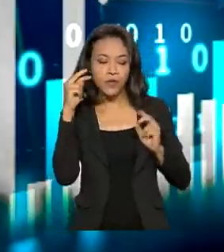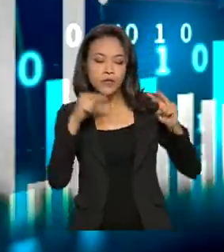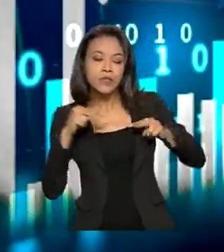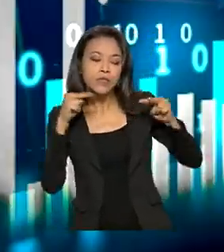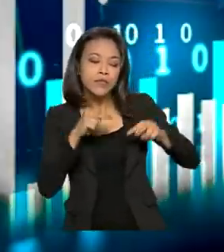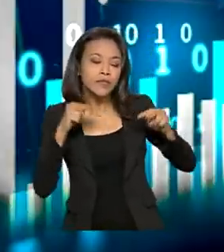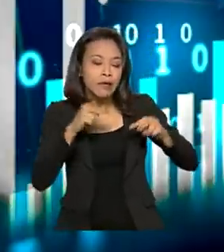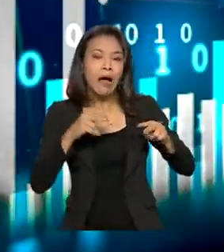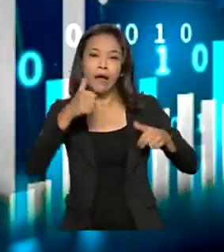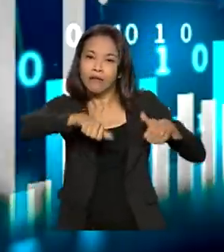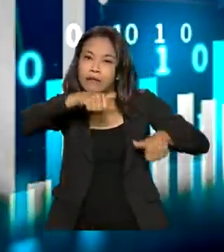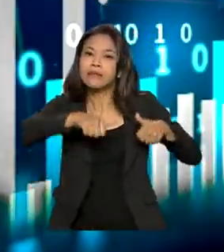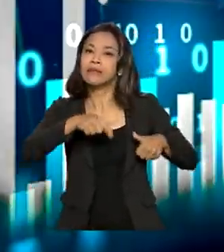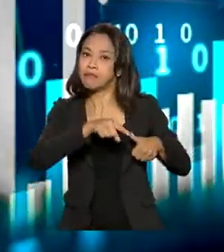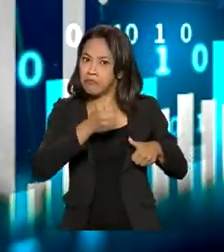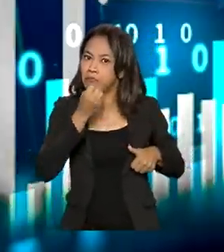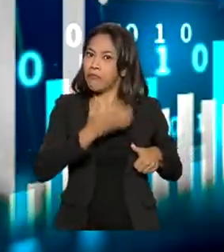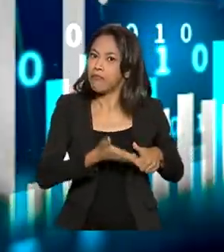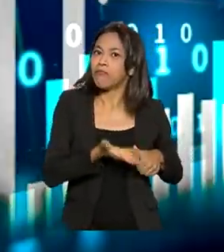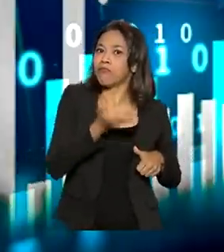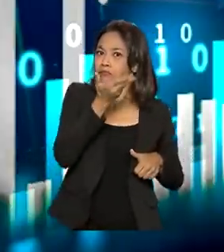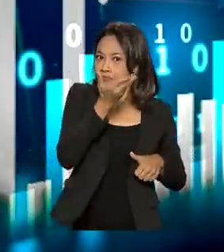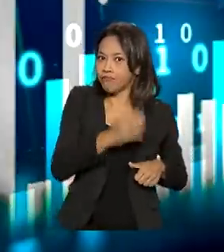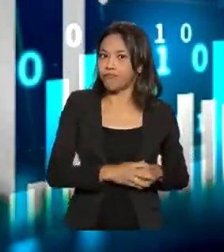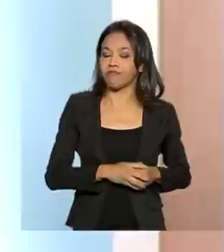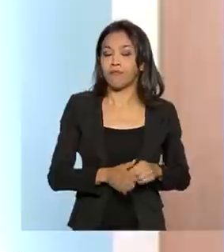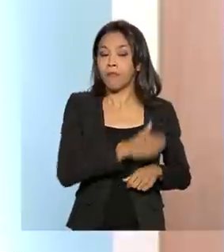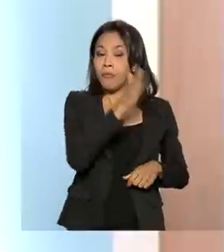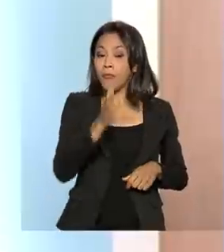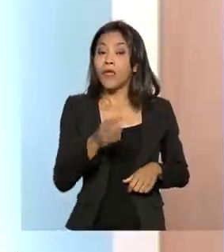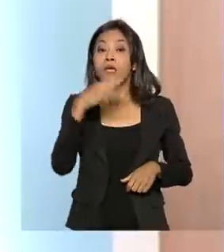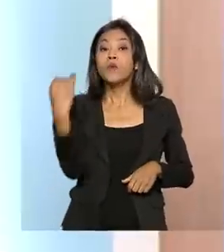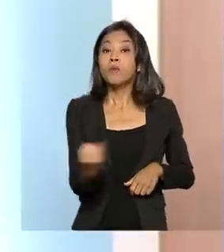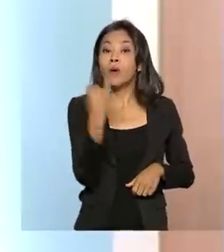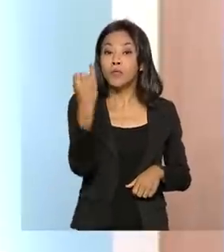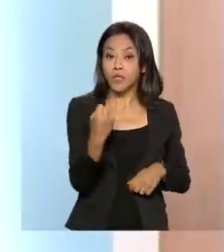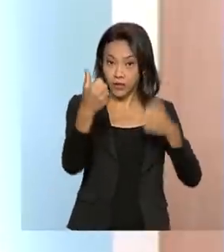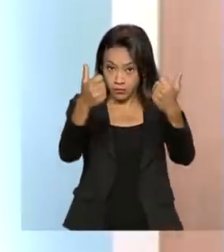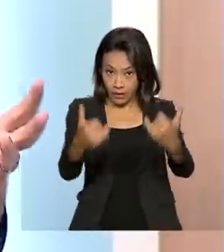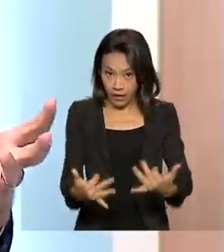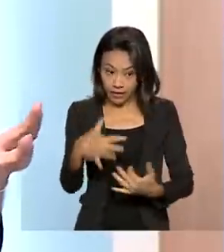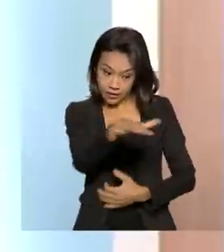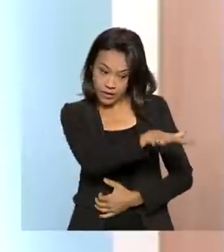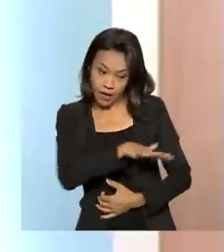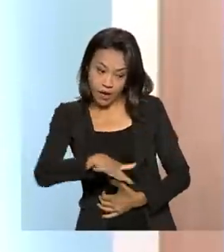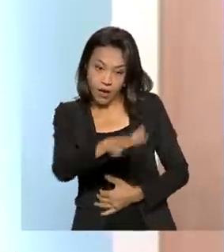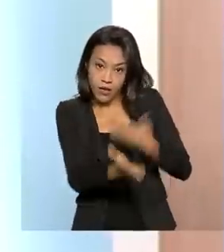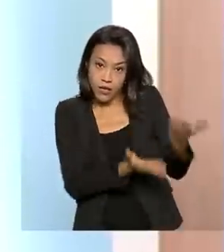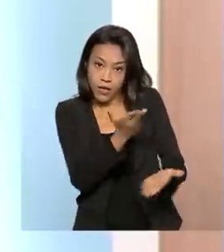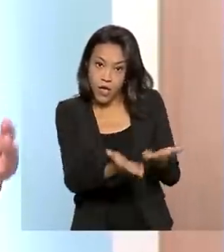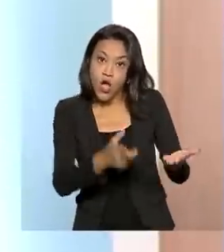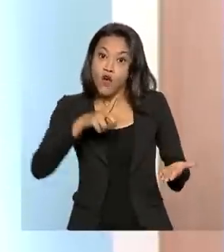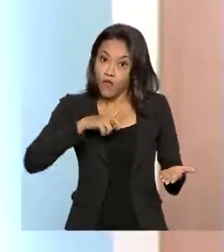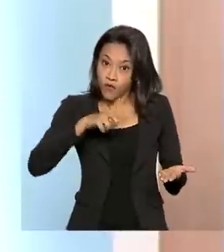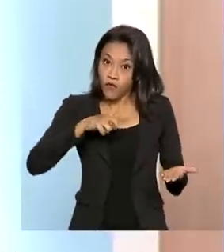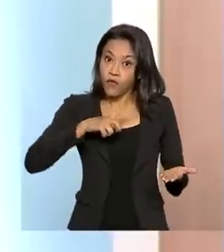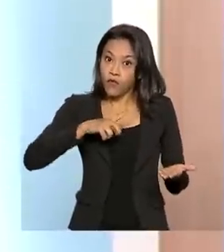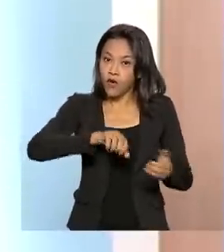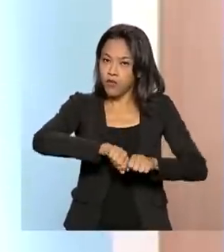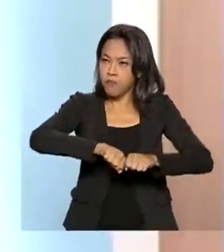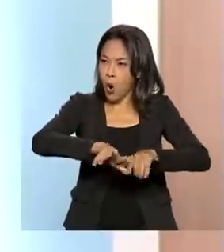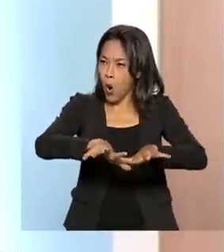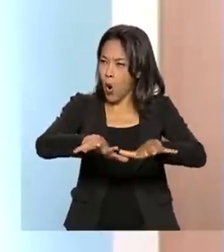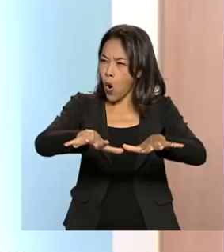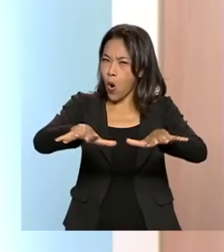economia brasileira. Um importante dado a destacar é que o setor de serviços foi bastante democrático e descentralizado em